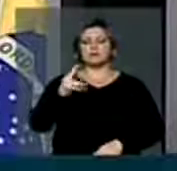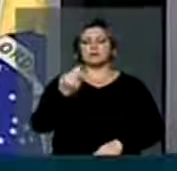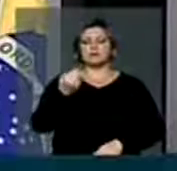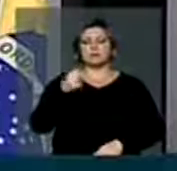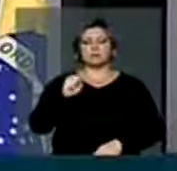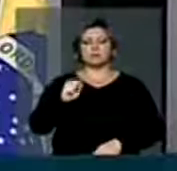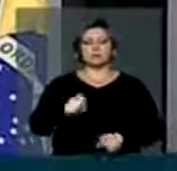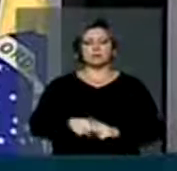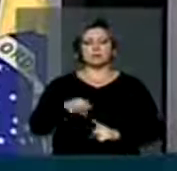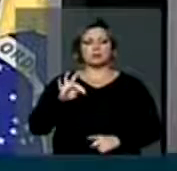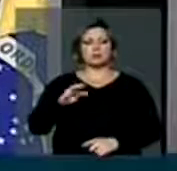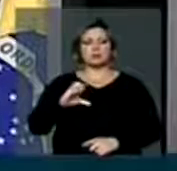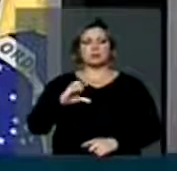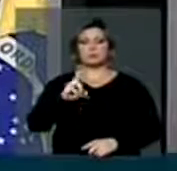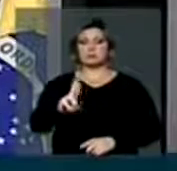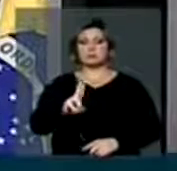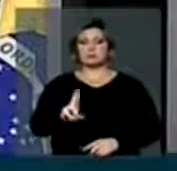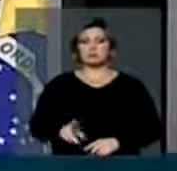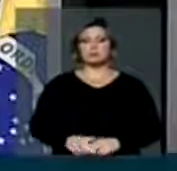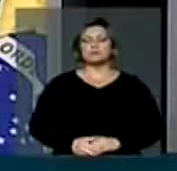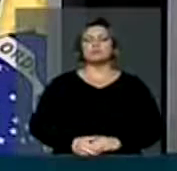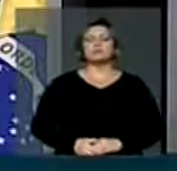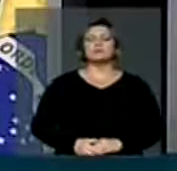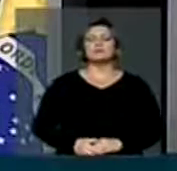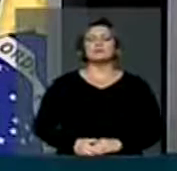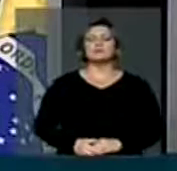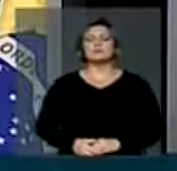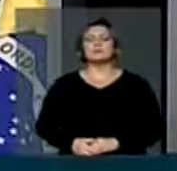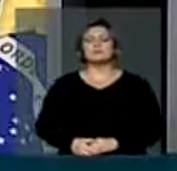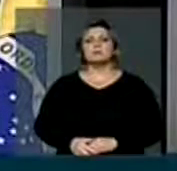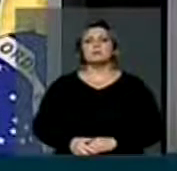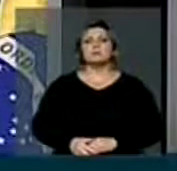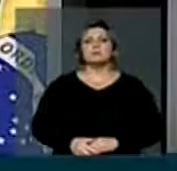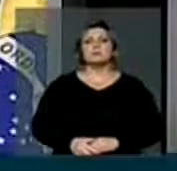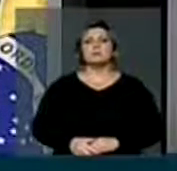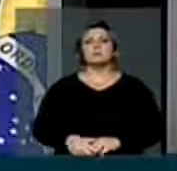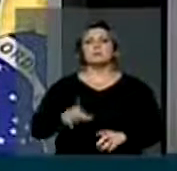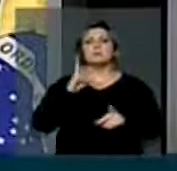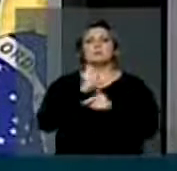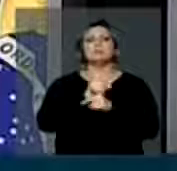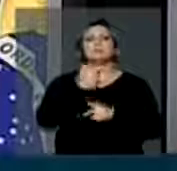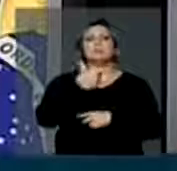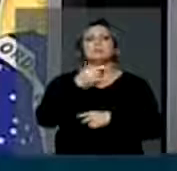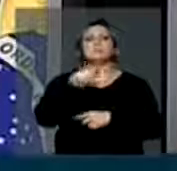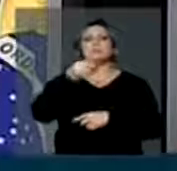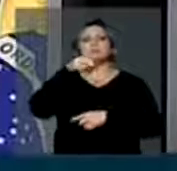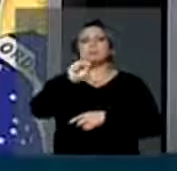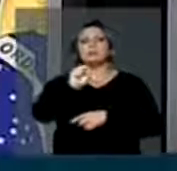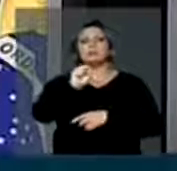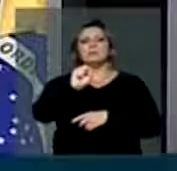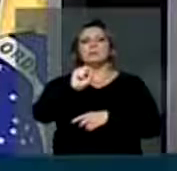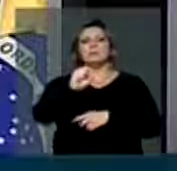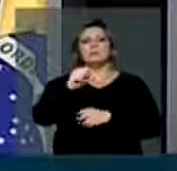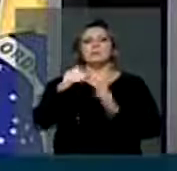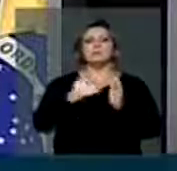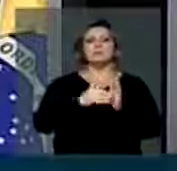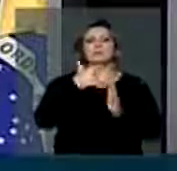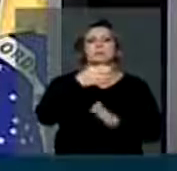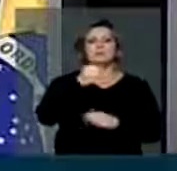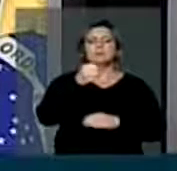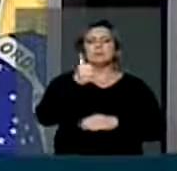Tribunal de Contas da União encontrou de 2008 a 2012